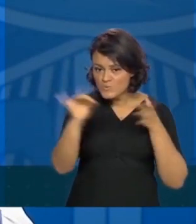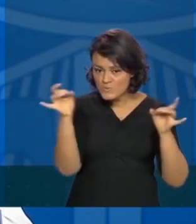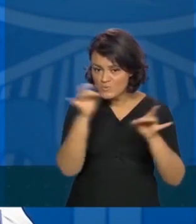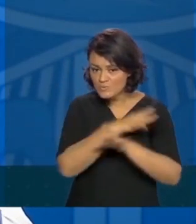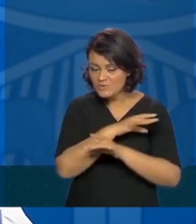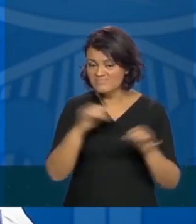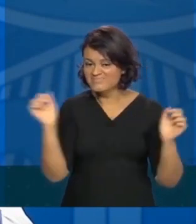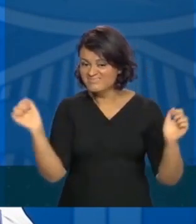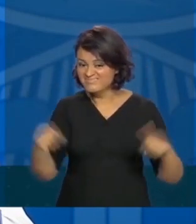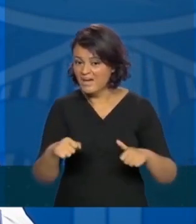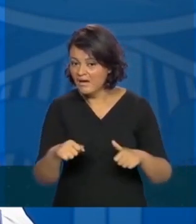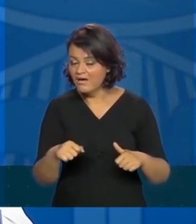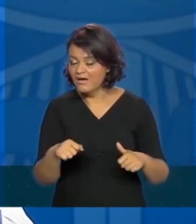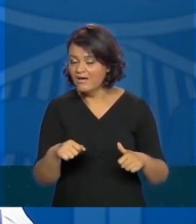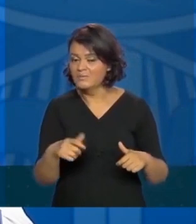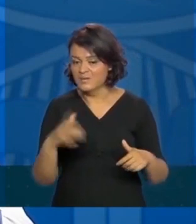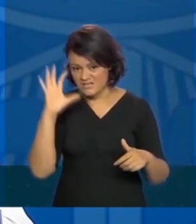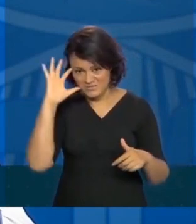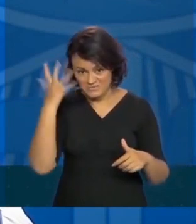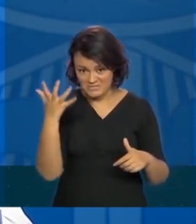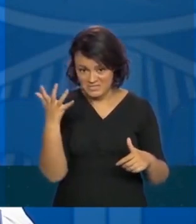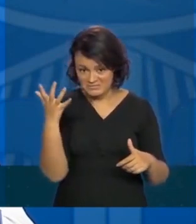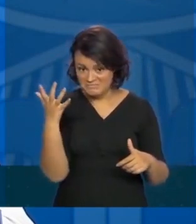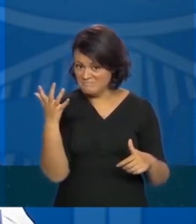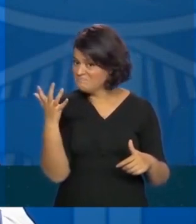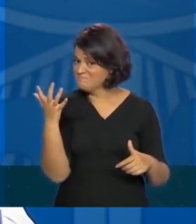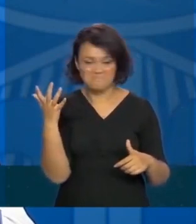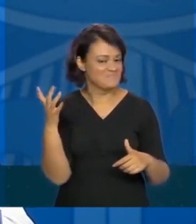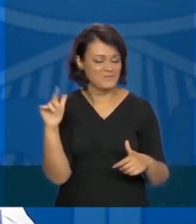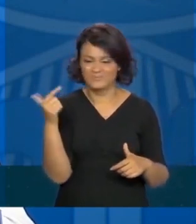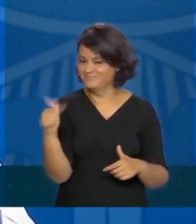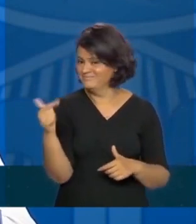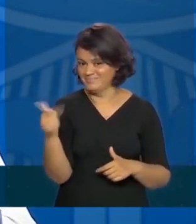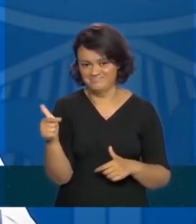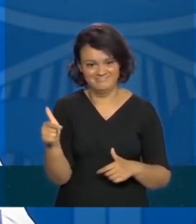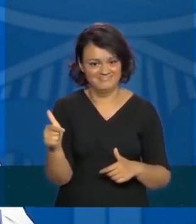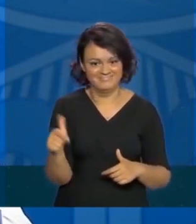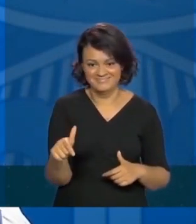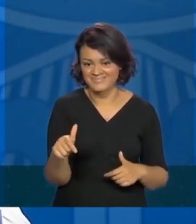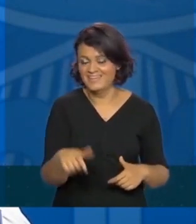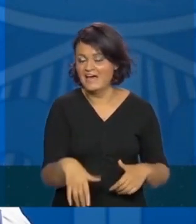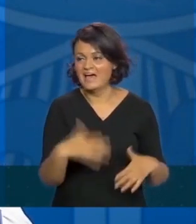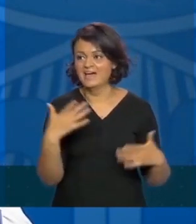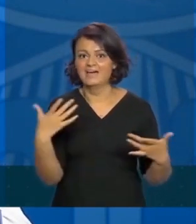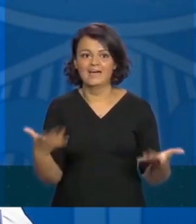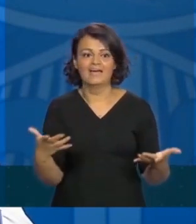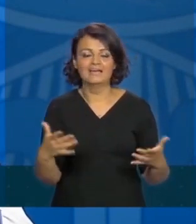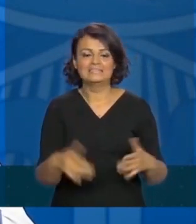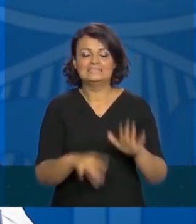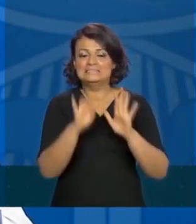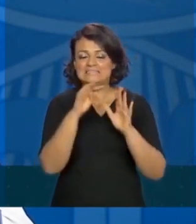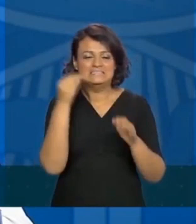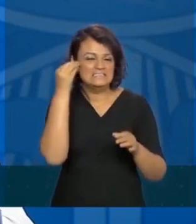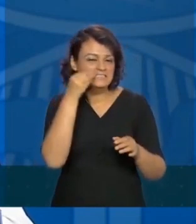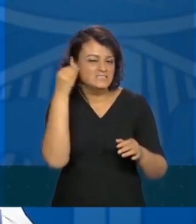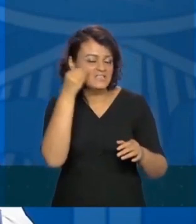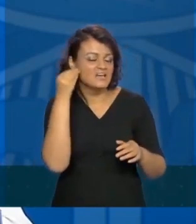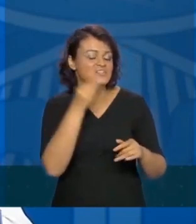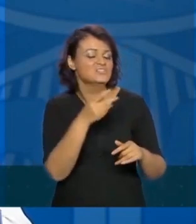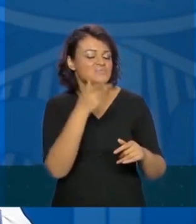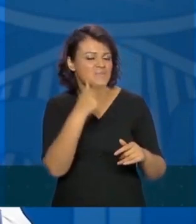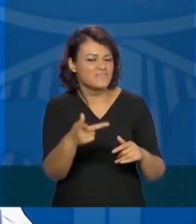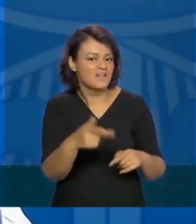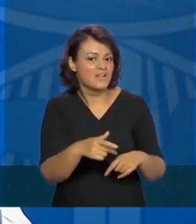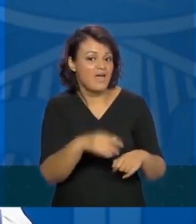remédio em larga escala eu consiga tratar, ponto. No momento não tenho testes que eu consiga